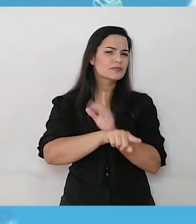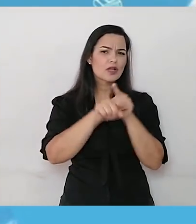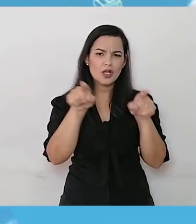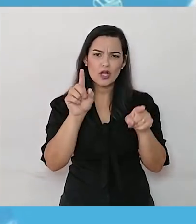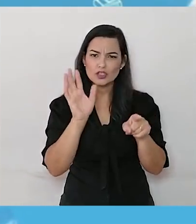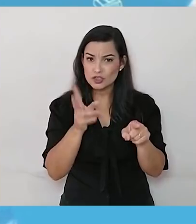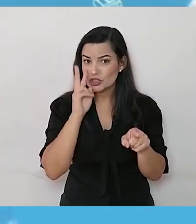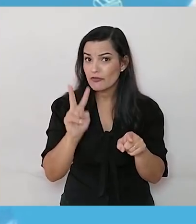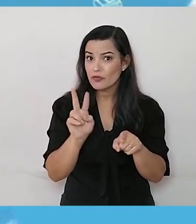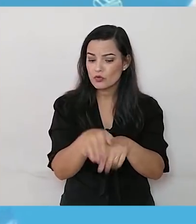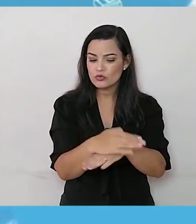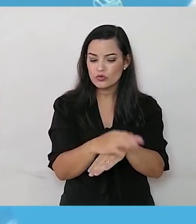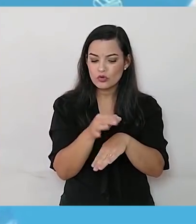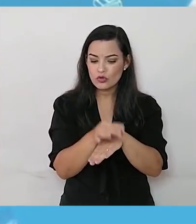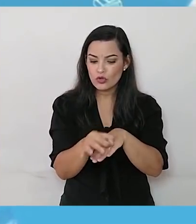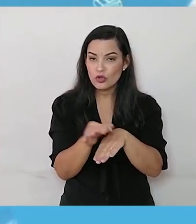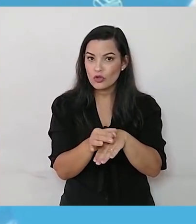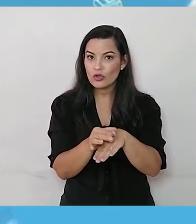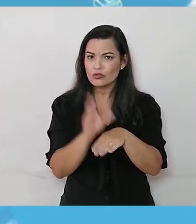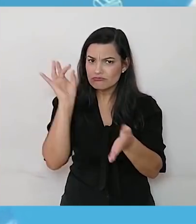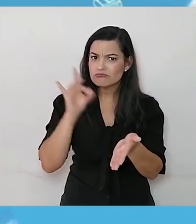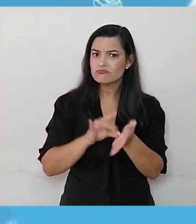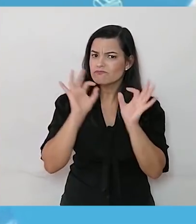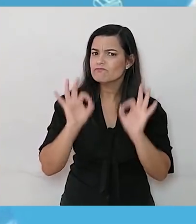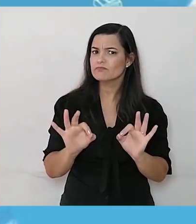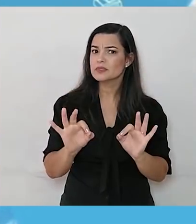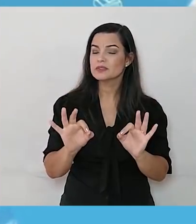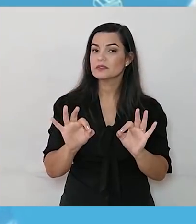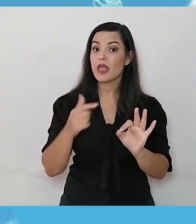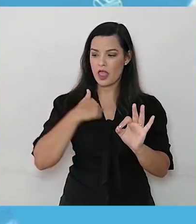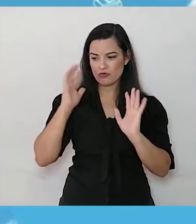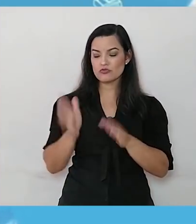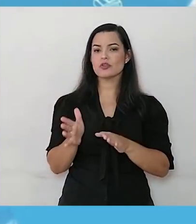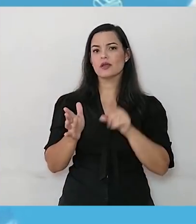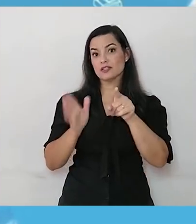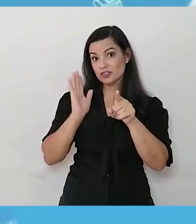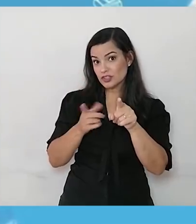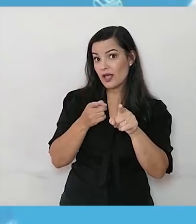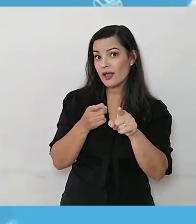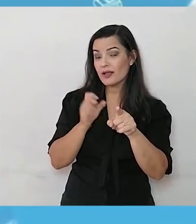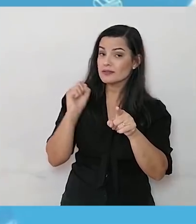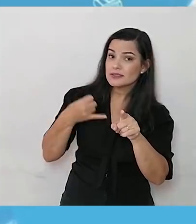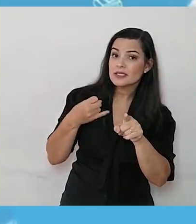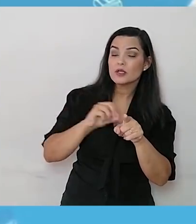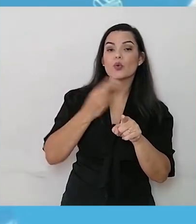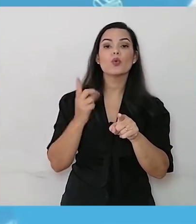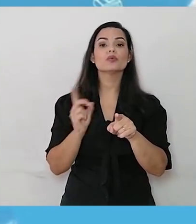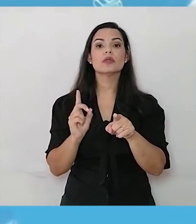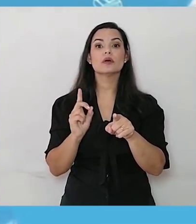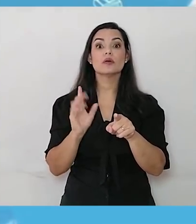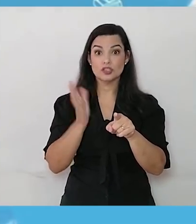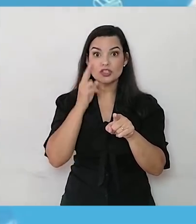joaninha? Uma de verdade. Eu já vi algumas. E você? Sim ou não? Caso tenha visto,